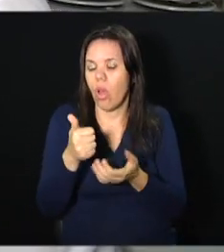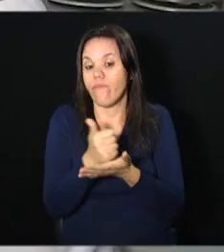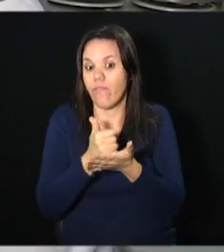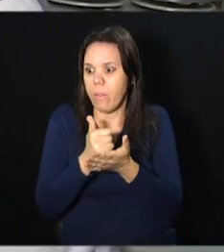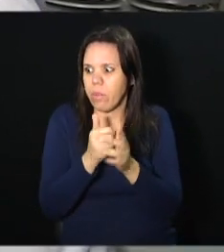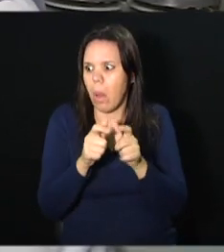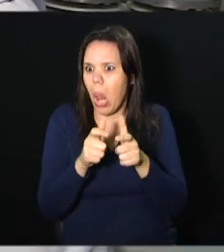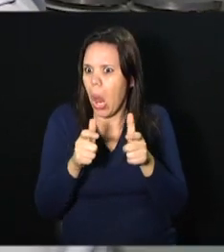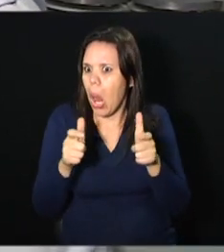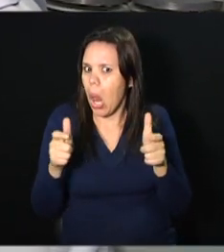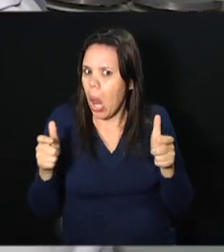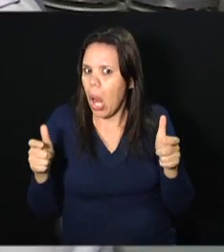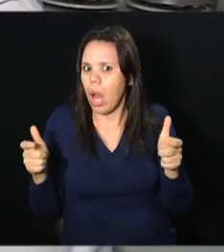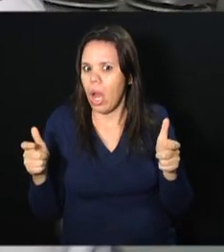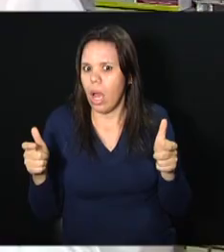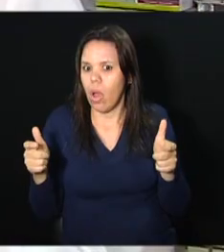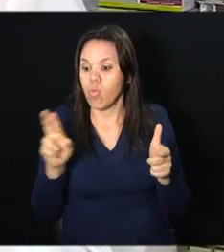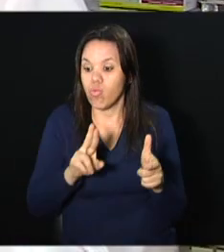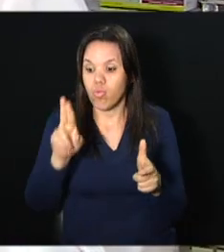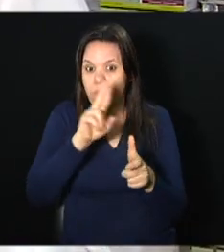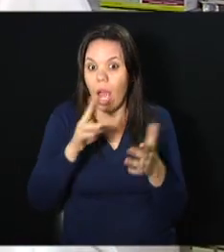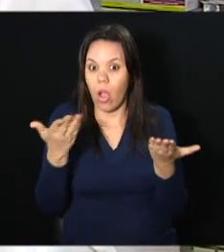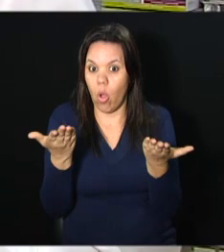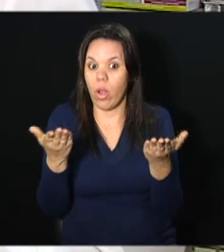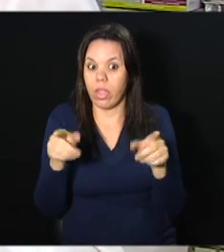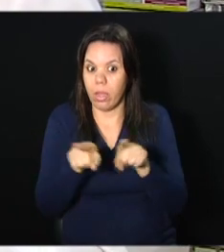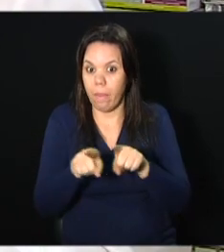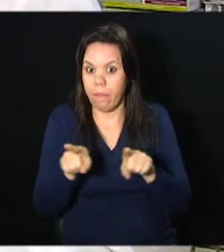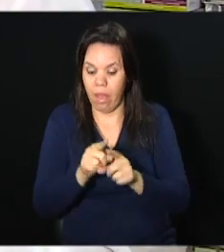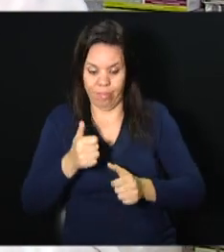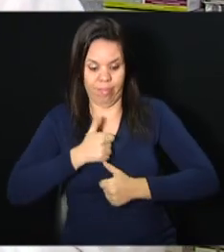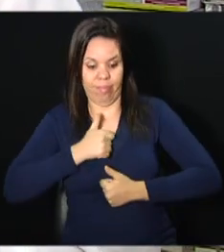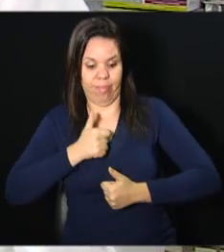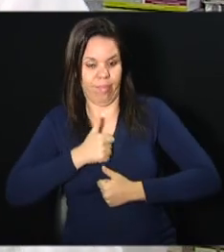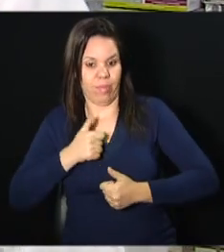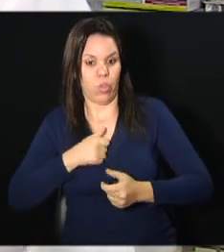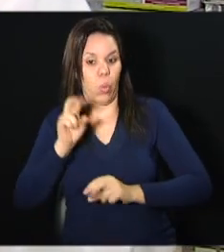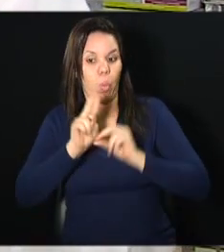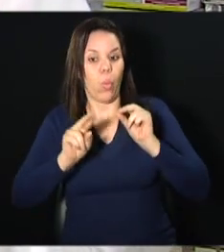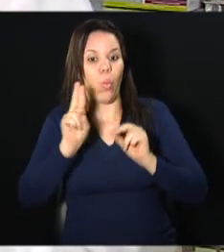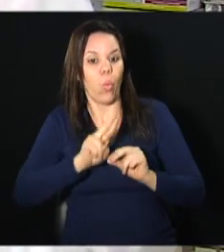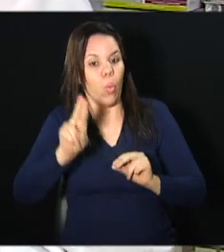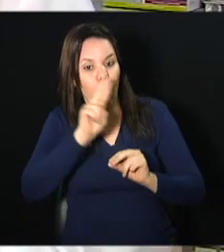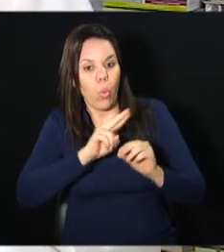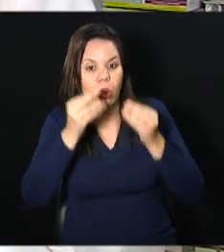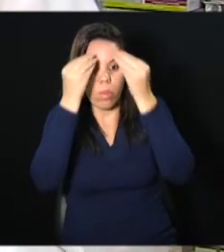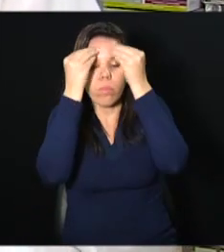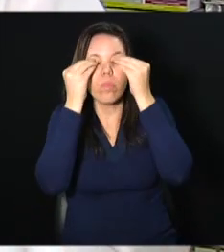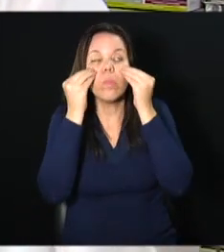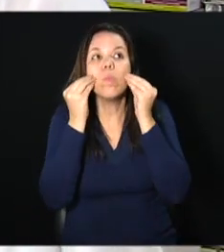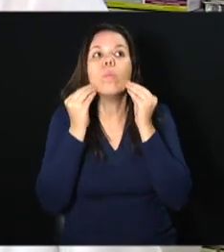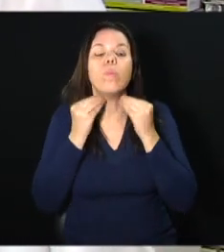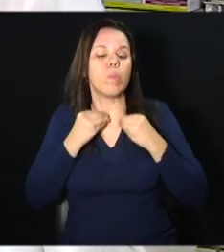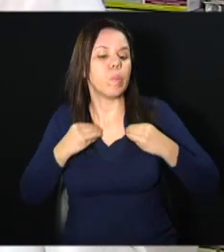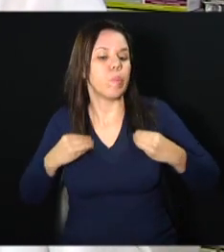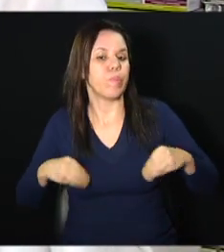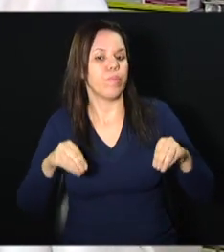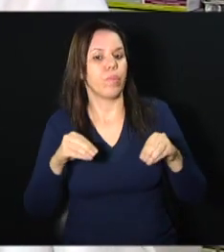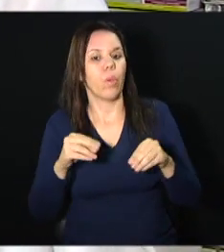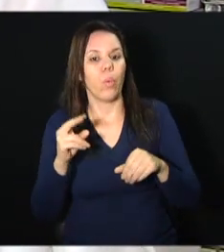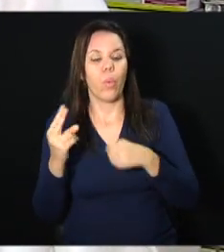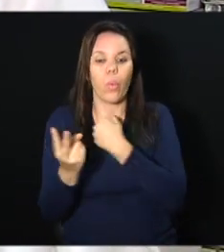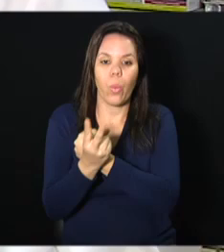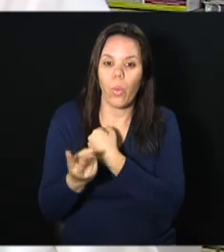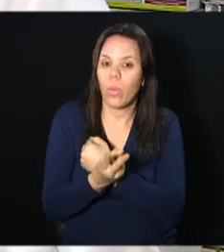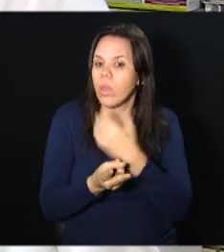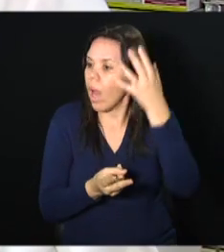crescendo. Usar cosméticos está muito envolvido com a autoestima. Então, usar a necessidade. Então, por exemplo, quem